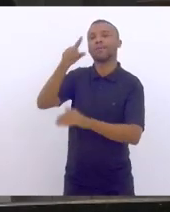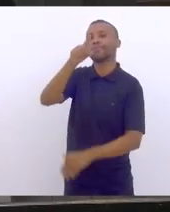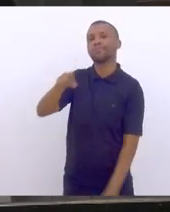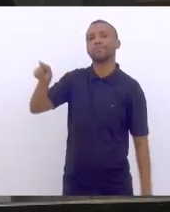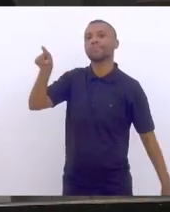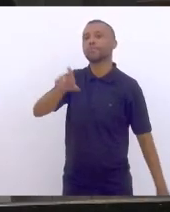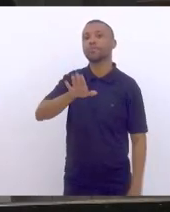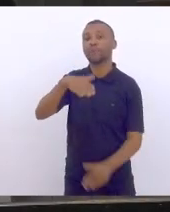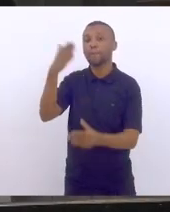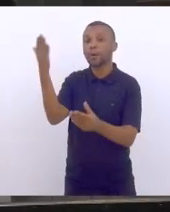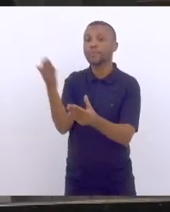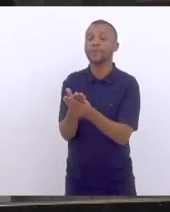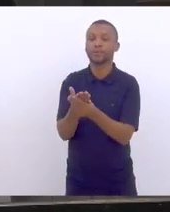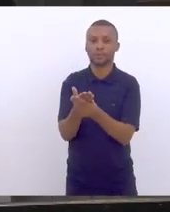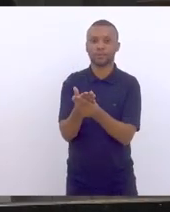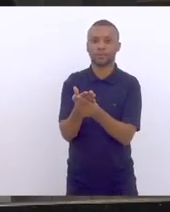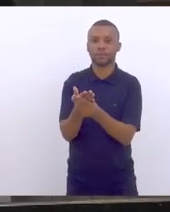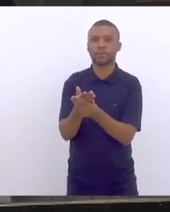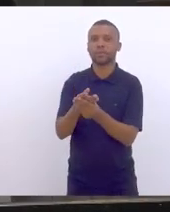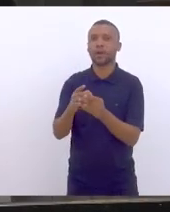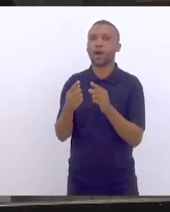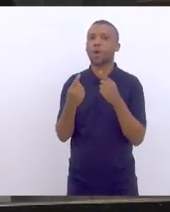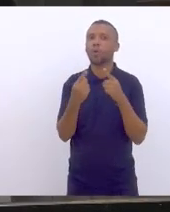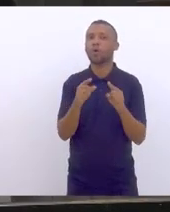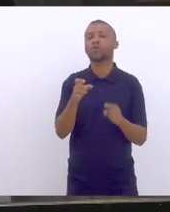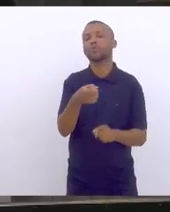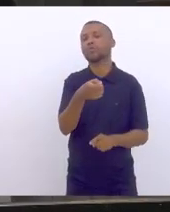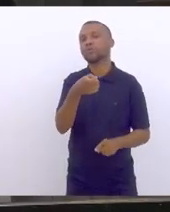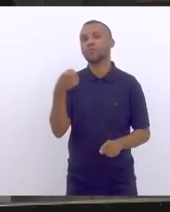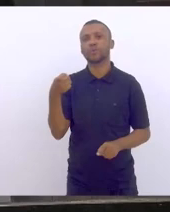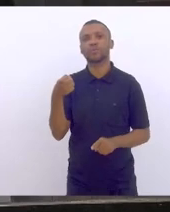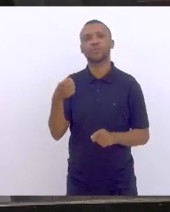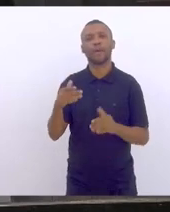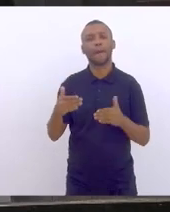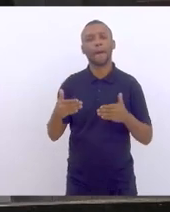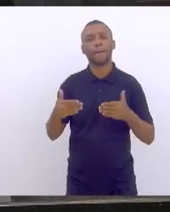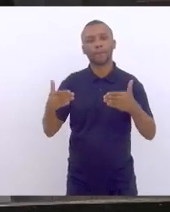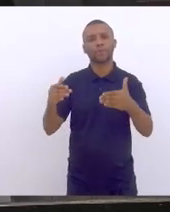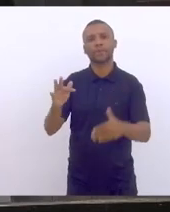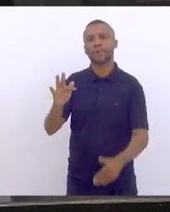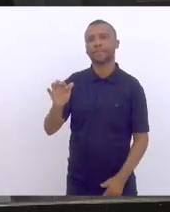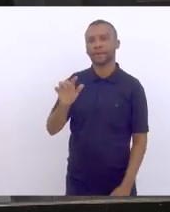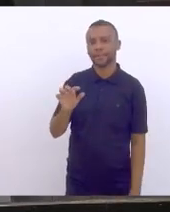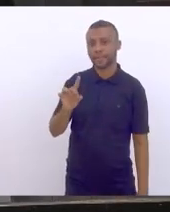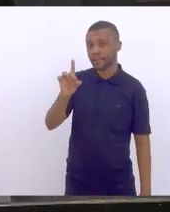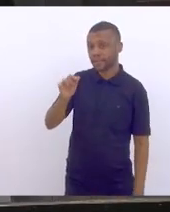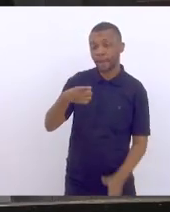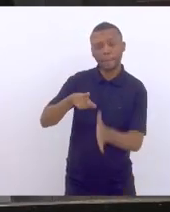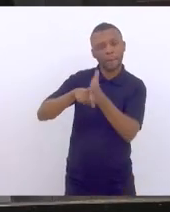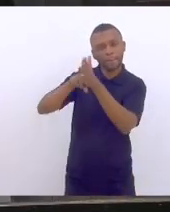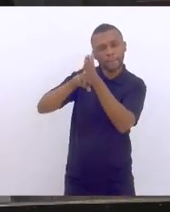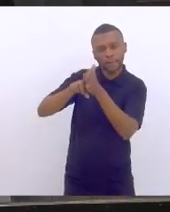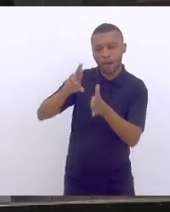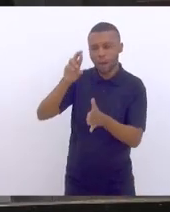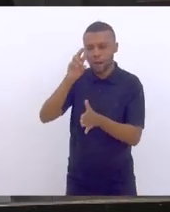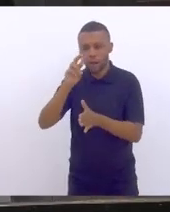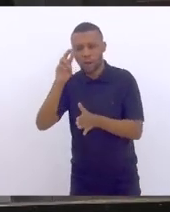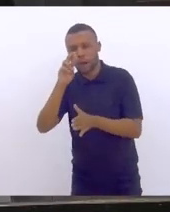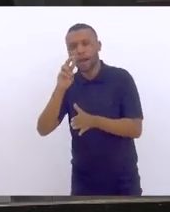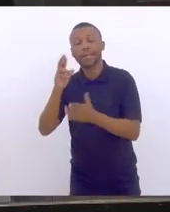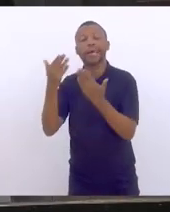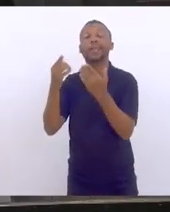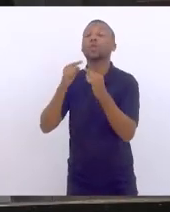civil que era movido contra o ex-ministro da Fazenda, Guido Mantega, para investigar justamente estas supostas irregularidades